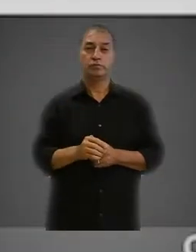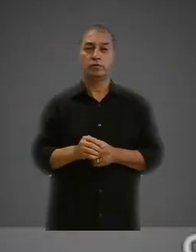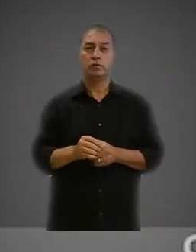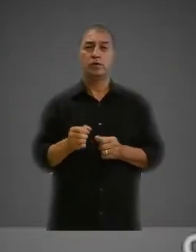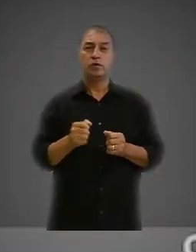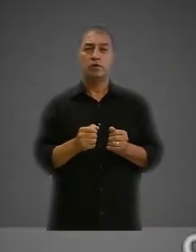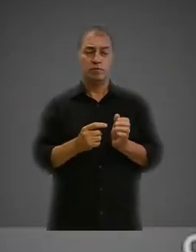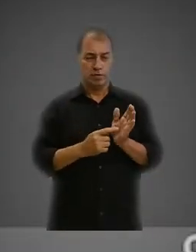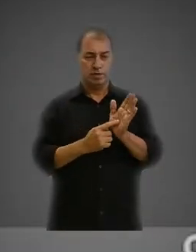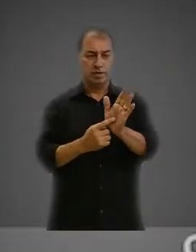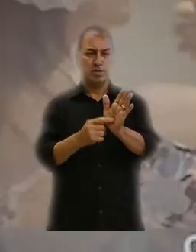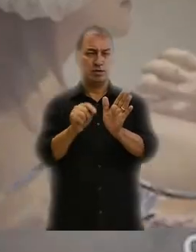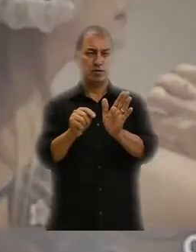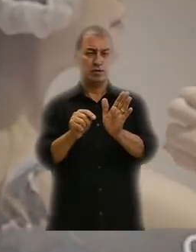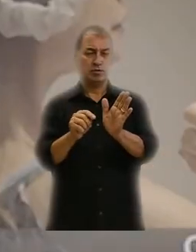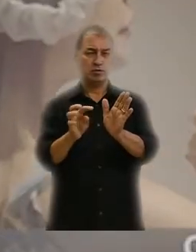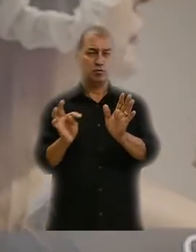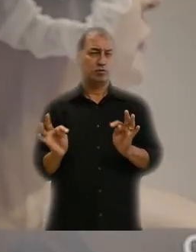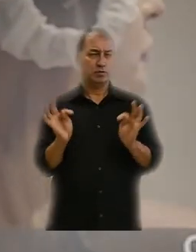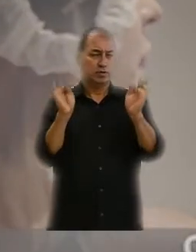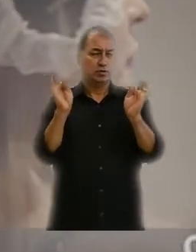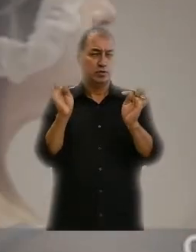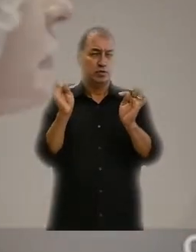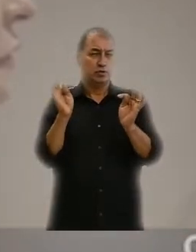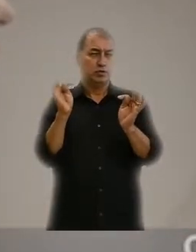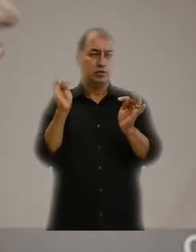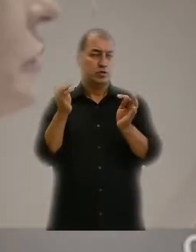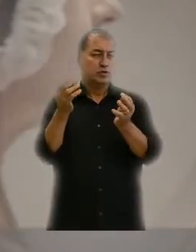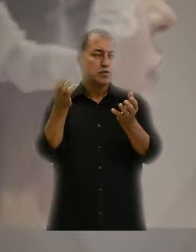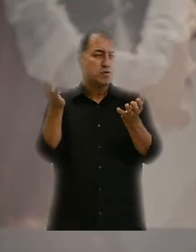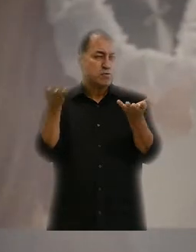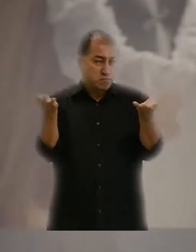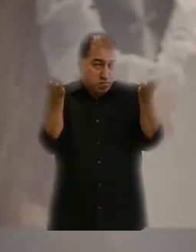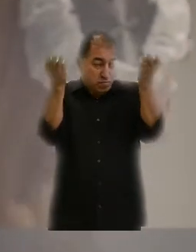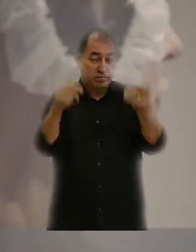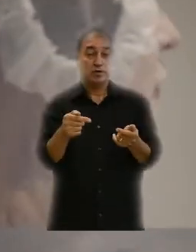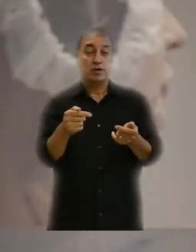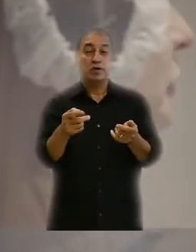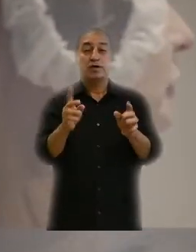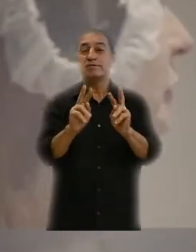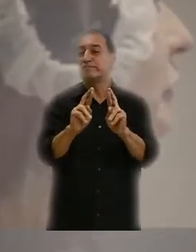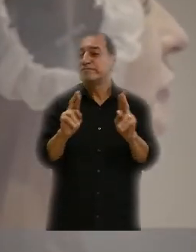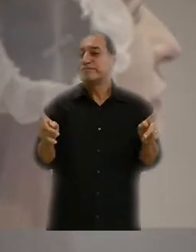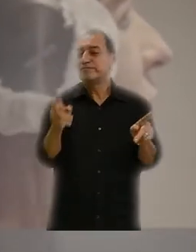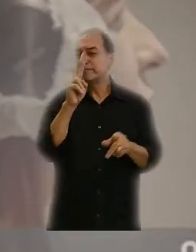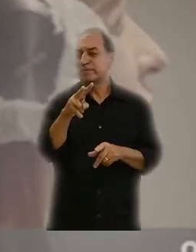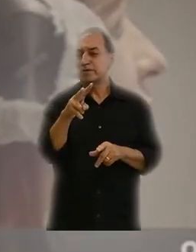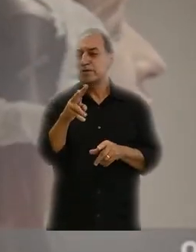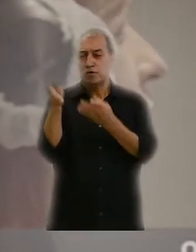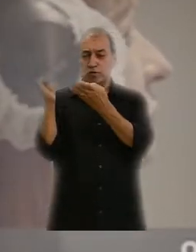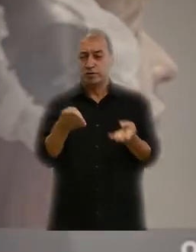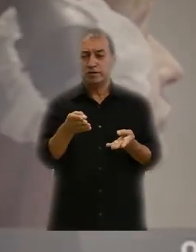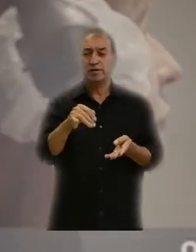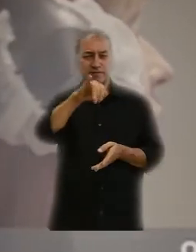Com uma proposta inovadora, com tecnologia de última geração e uma comunicação visual diferenciada, o